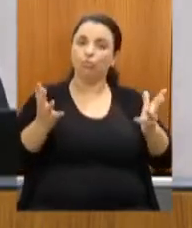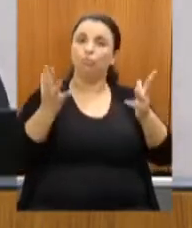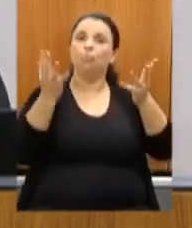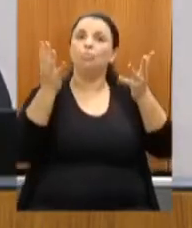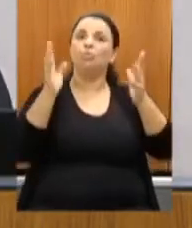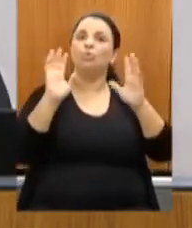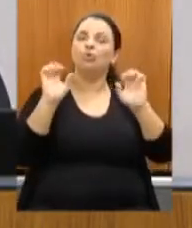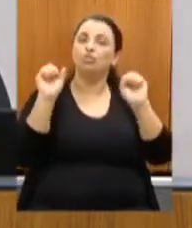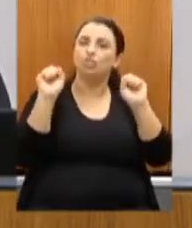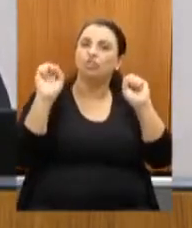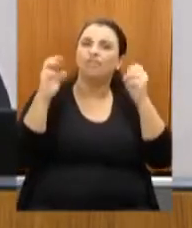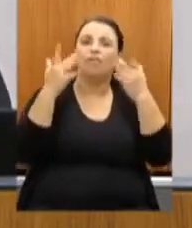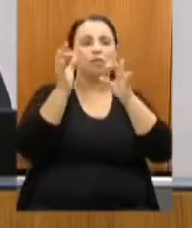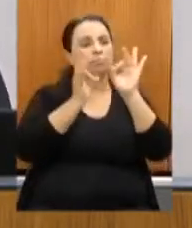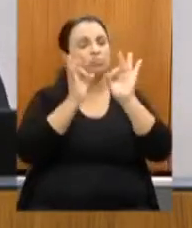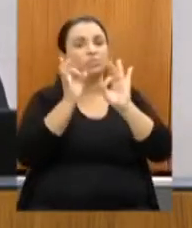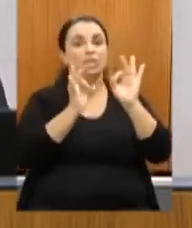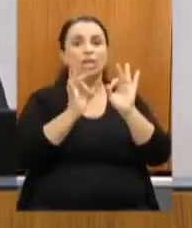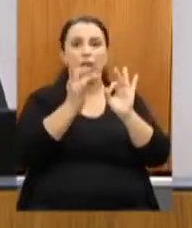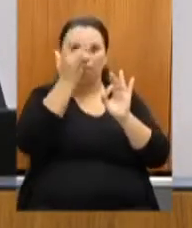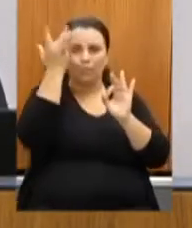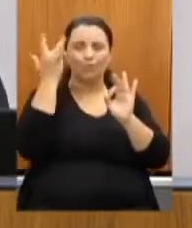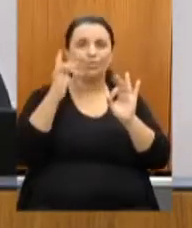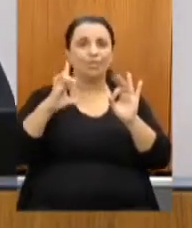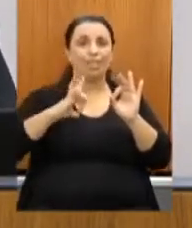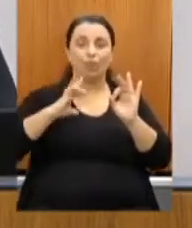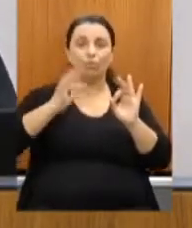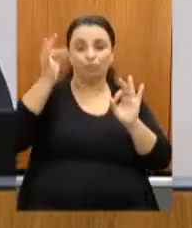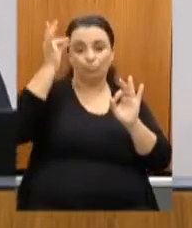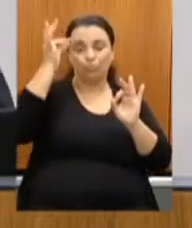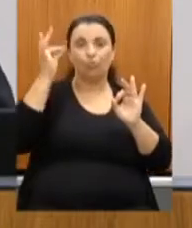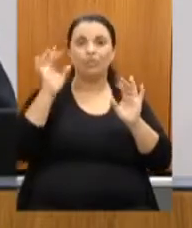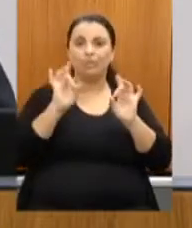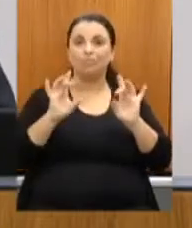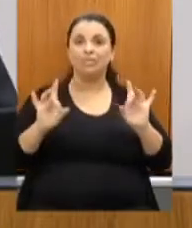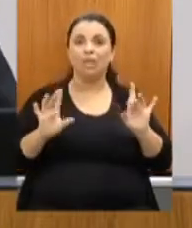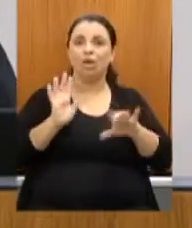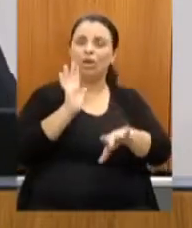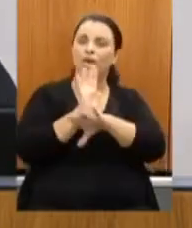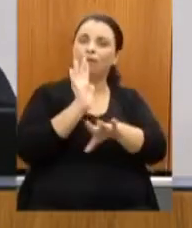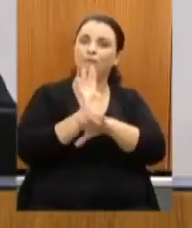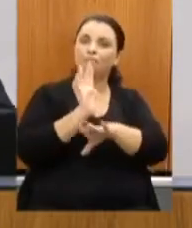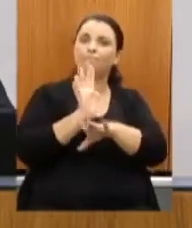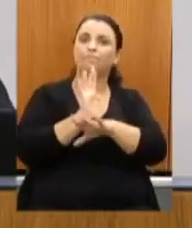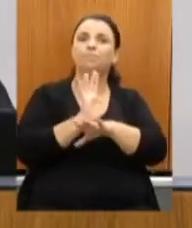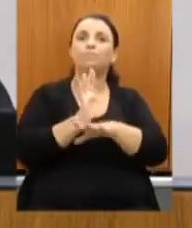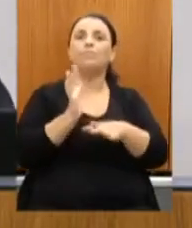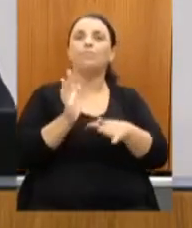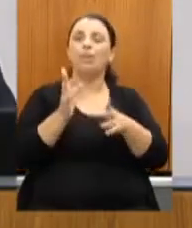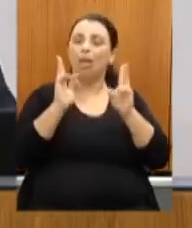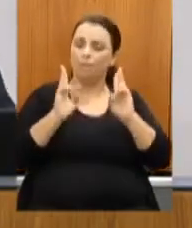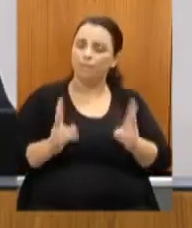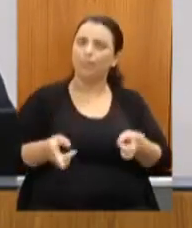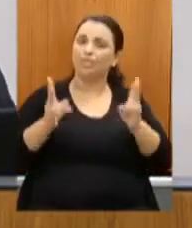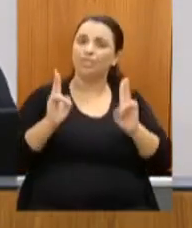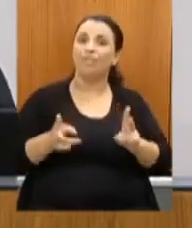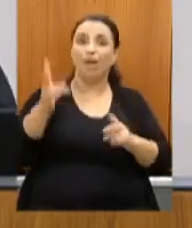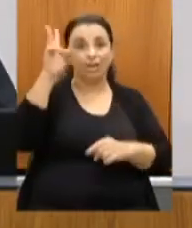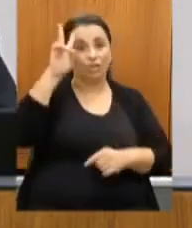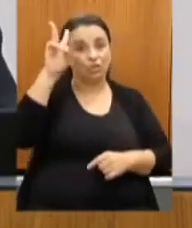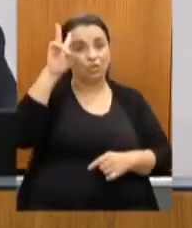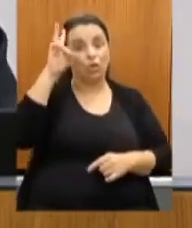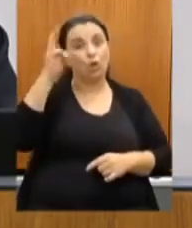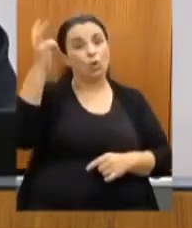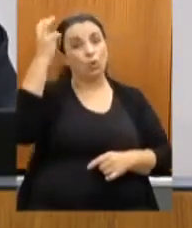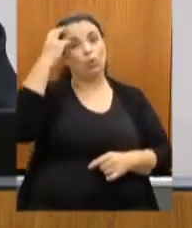que são pessoas abnegadas e que ajudam a construir e a preservar a história, a cultura de